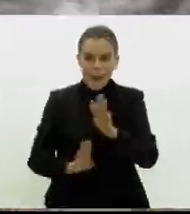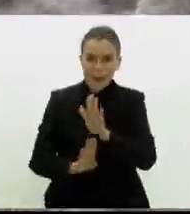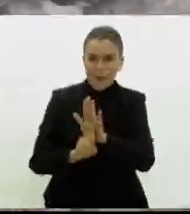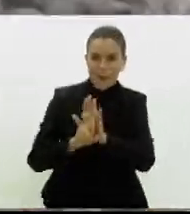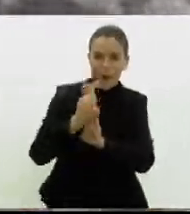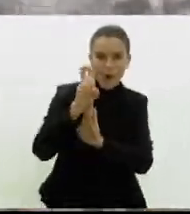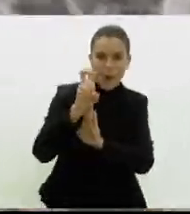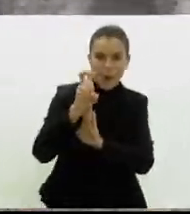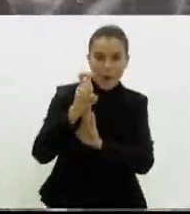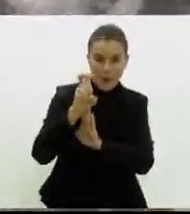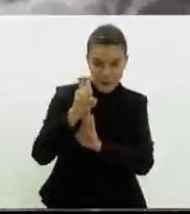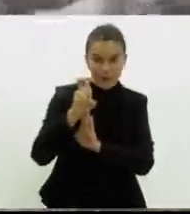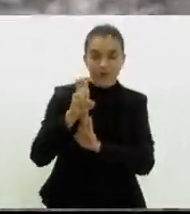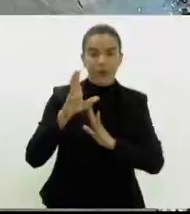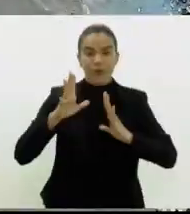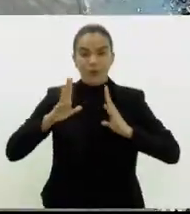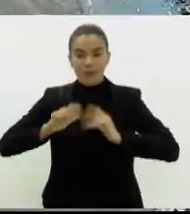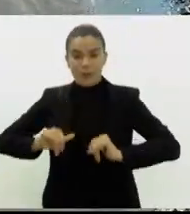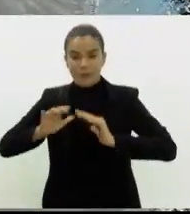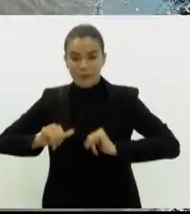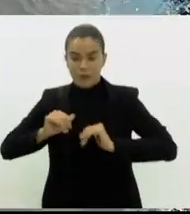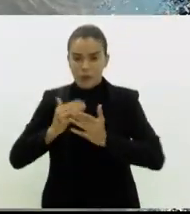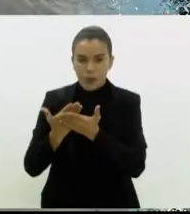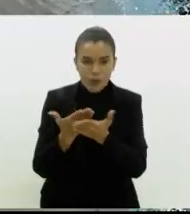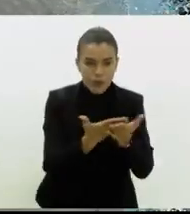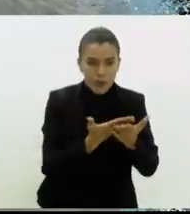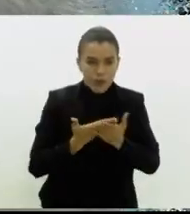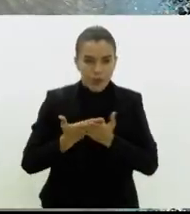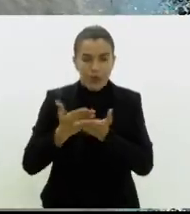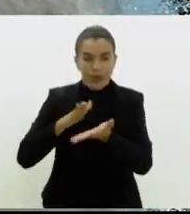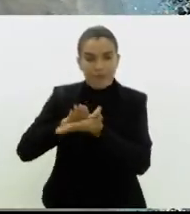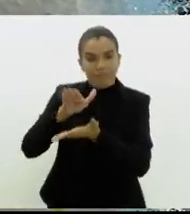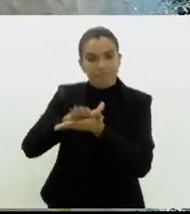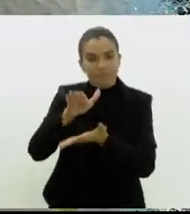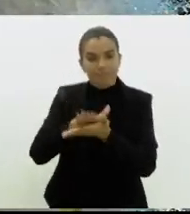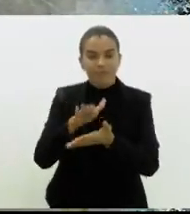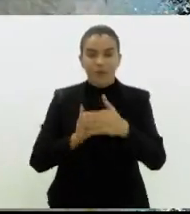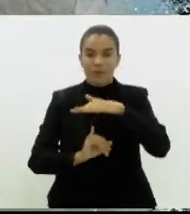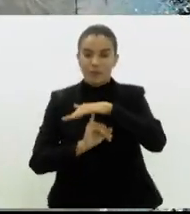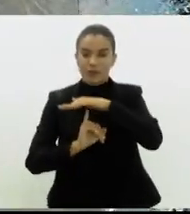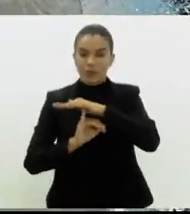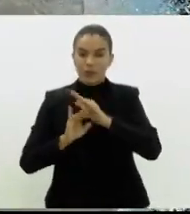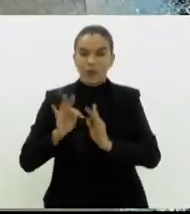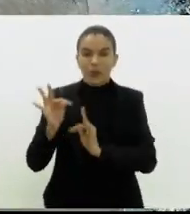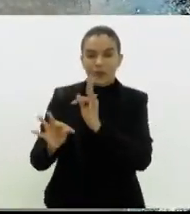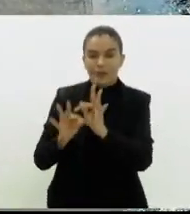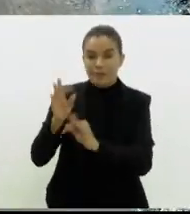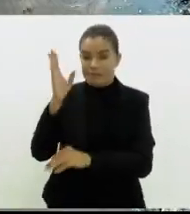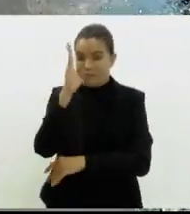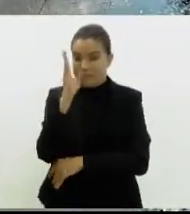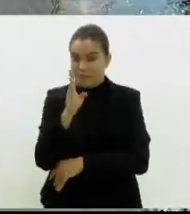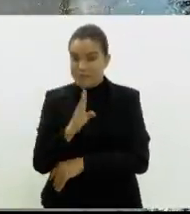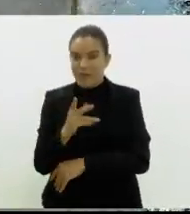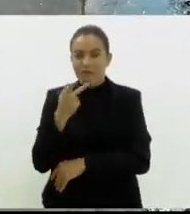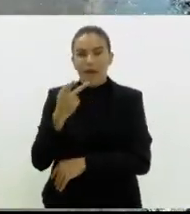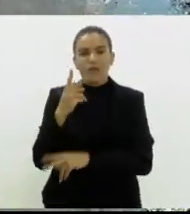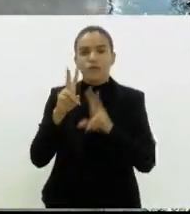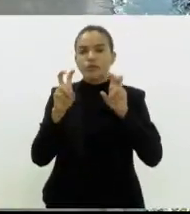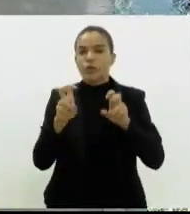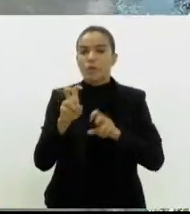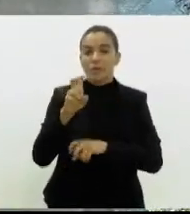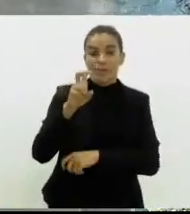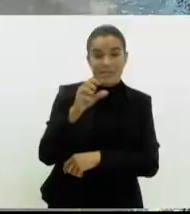posições no ranking do saneamento. O estudo, que acaba de ser divulgado pelo Instituto Trabalho Trata Brasil, levou em consideração os 100